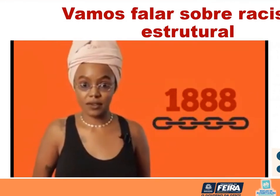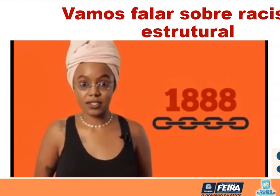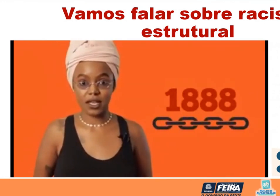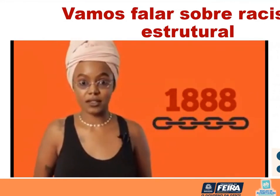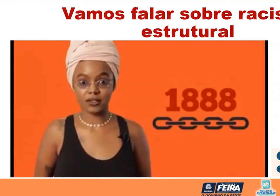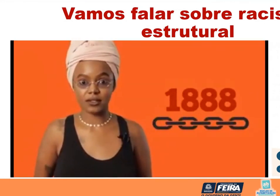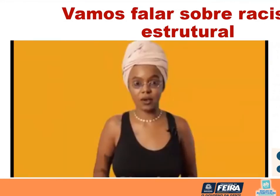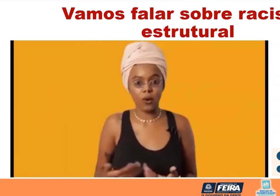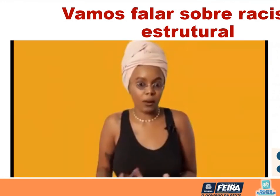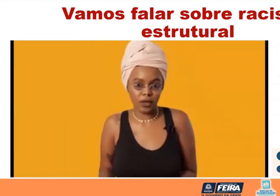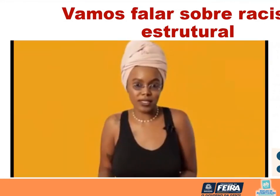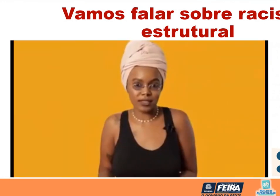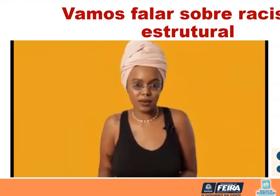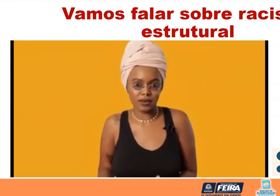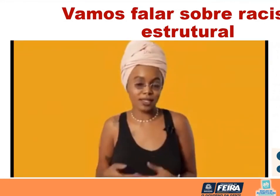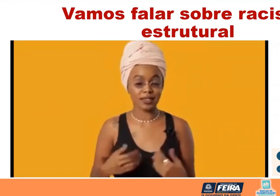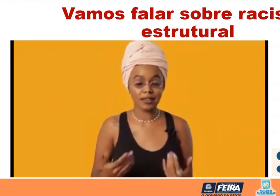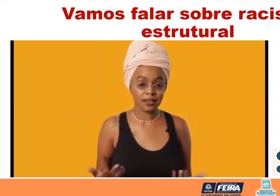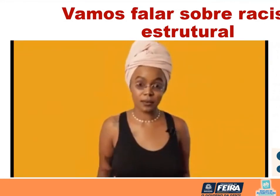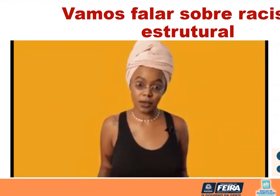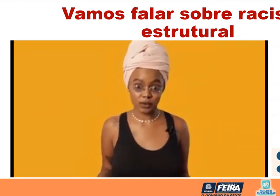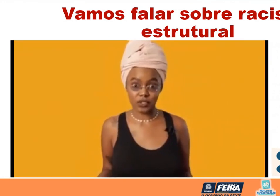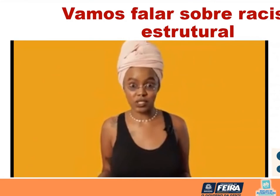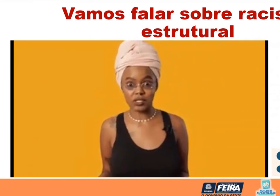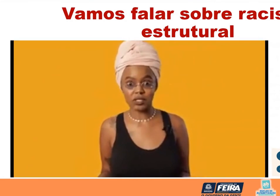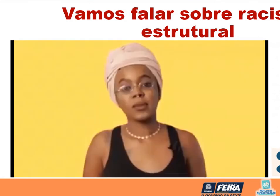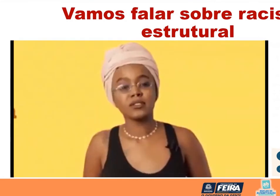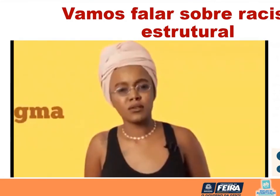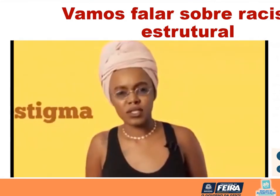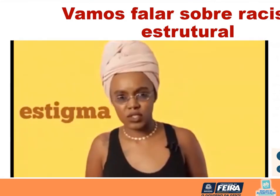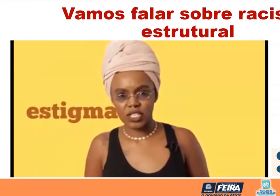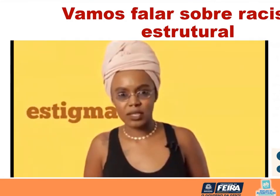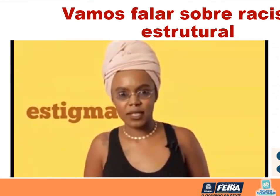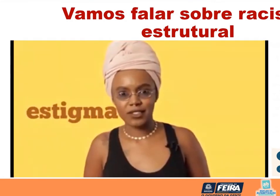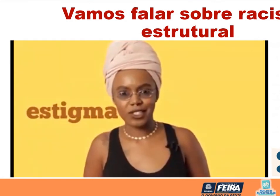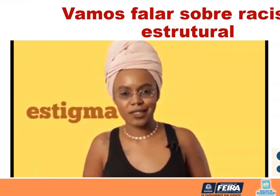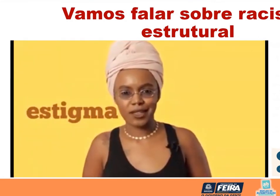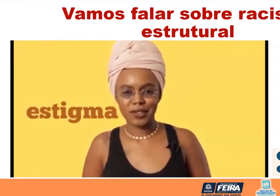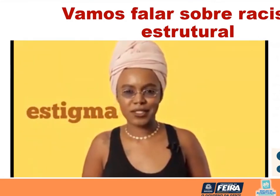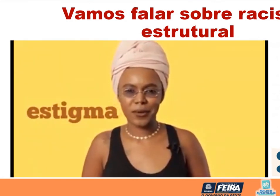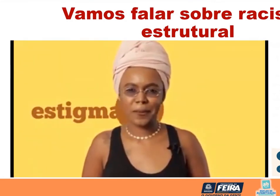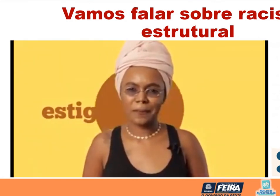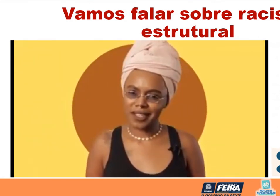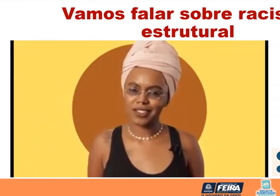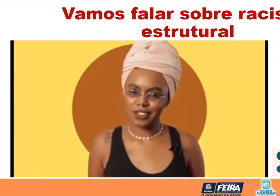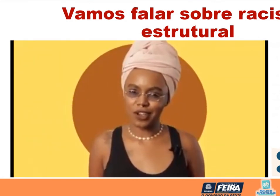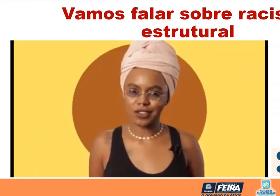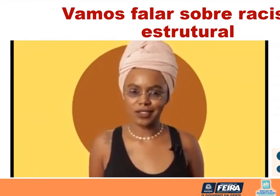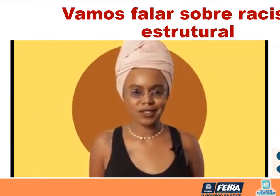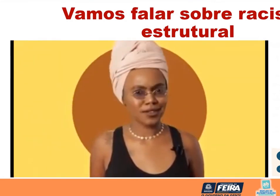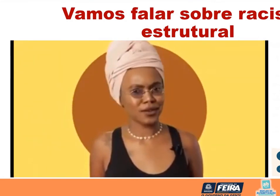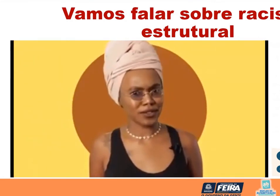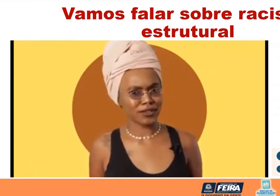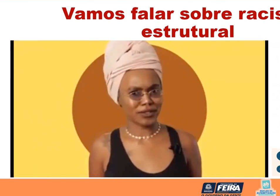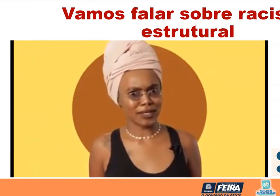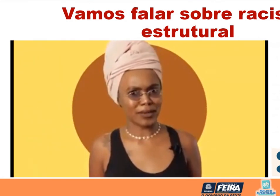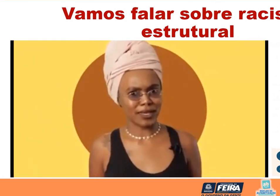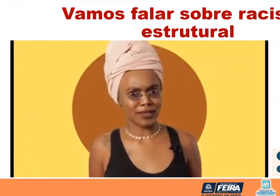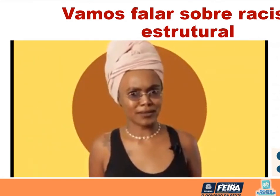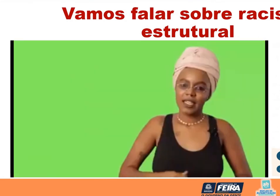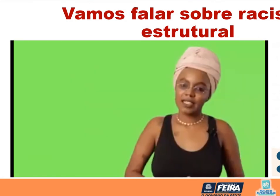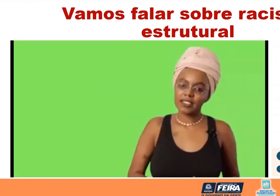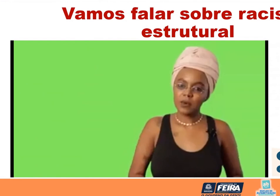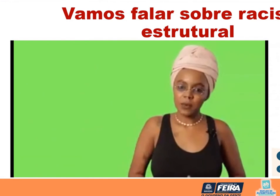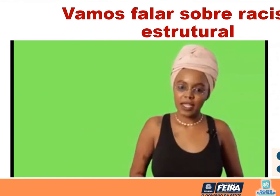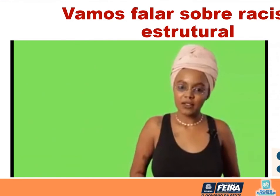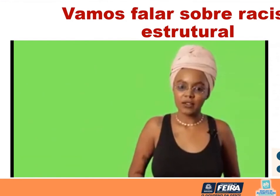negros eram escravizados e com a abolição e sem ter para onde ir, começou o estigma de que negros são preguiçosos e não gostam de